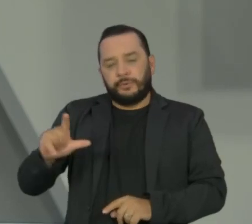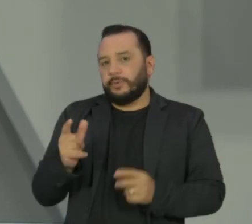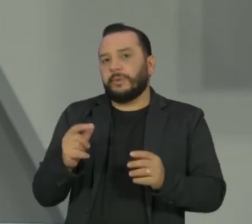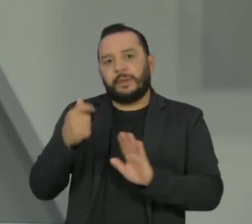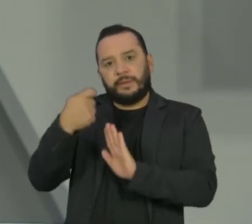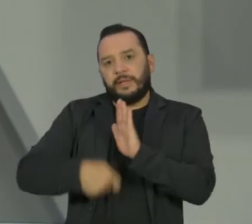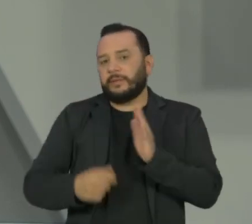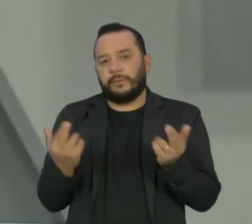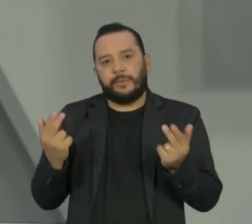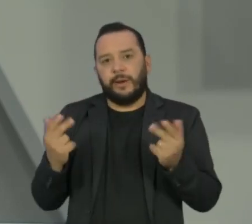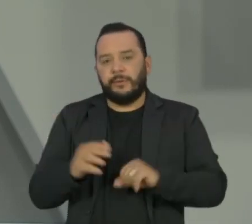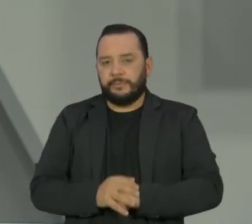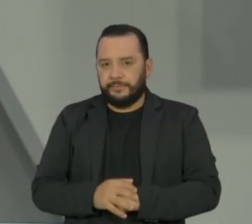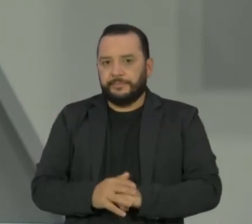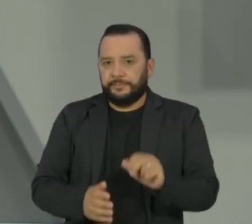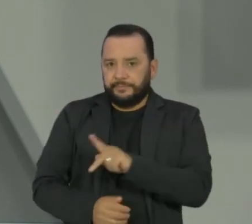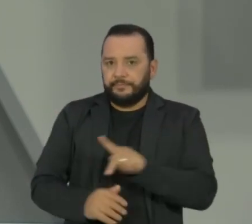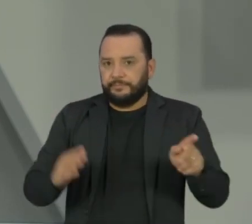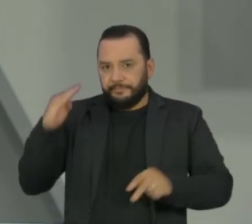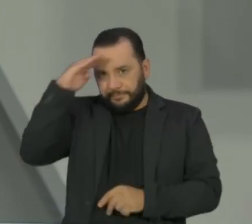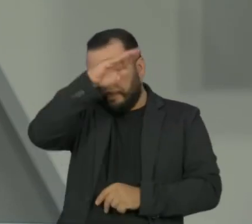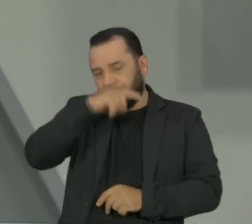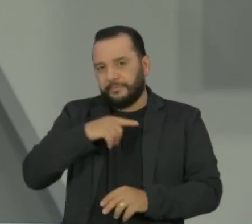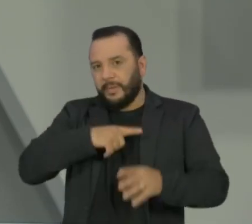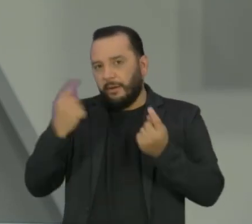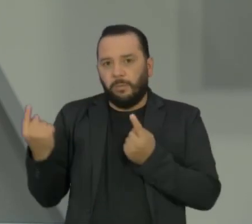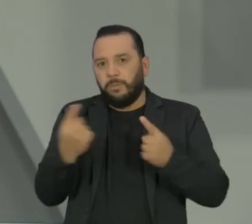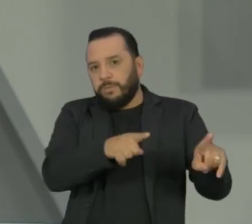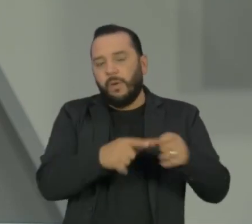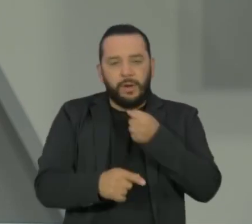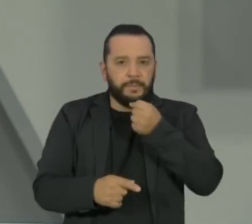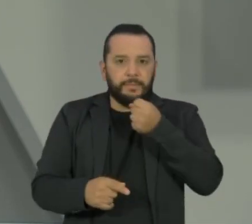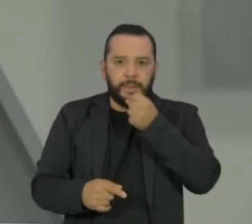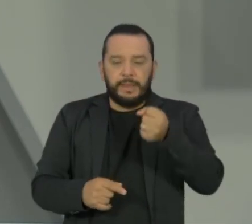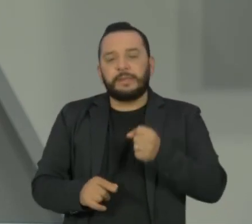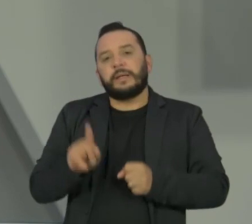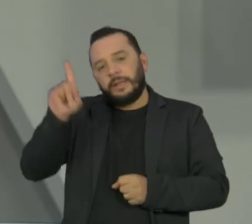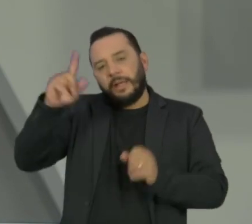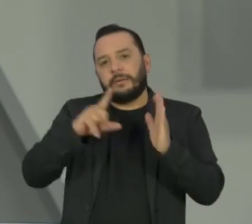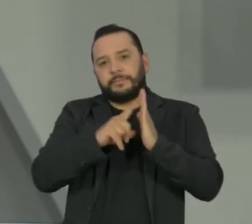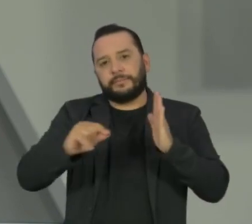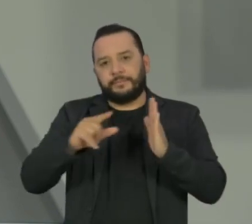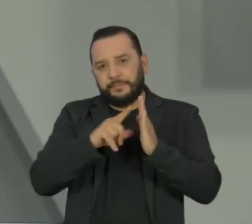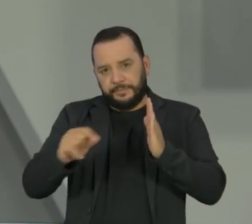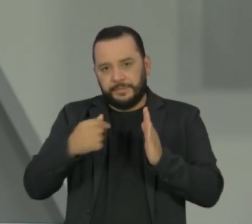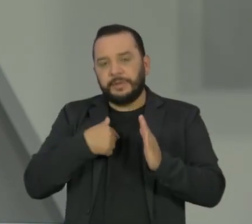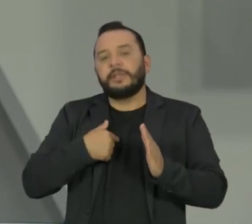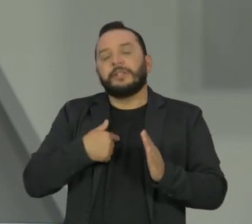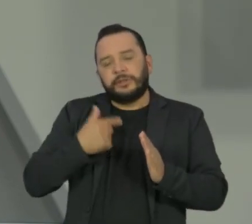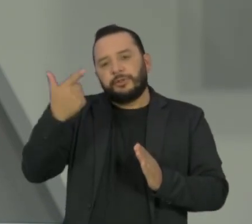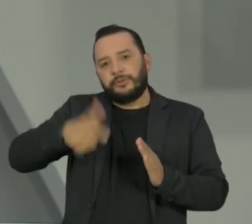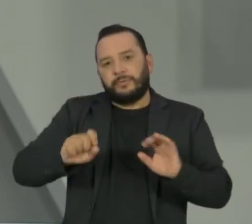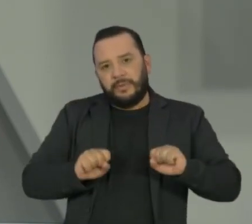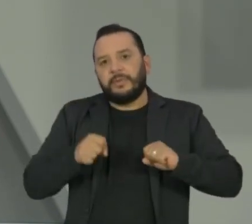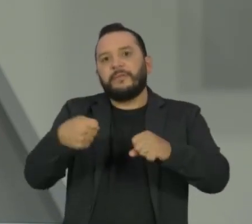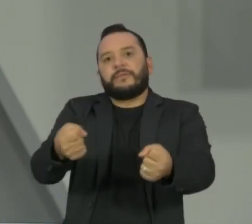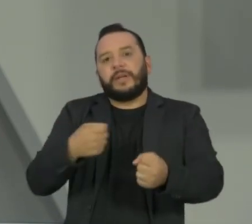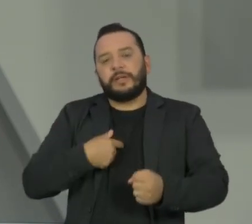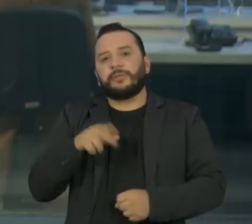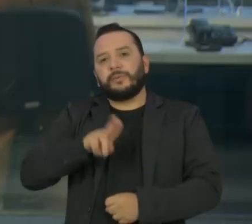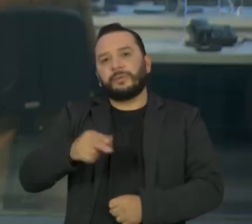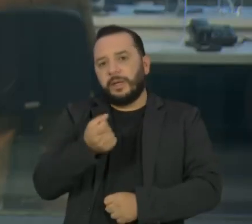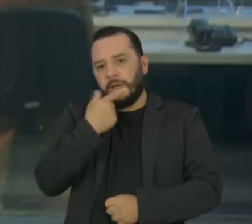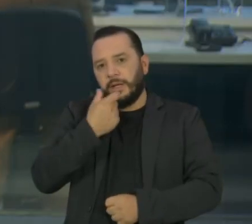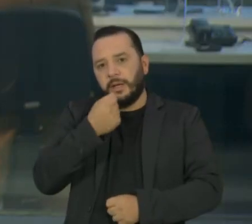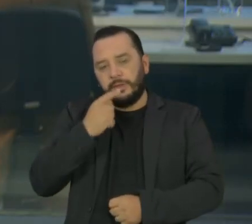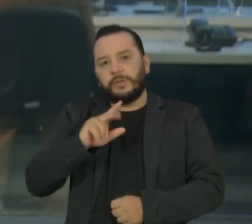O presidente Bolsonaro volta a atacar a imprensa em evento no Palácio do Planalto para mais uma vez defender o uso da hidroxicloroquina.